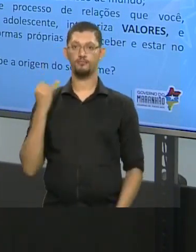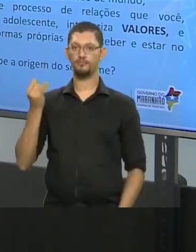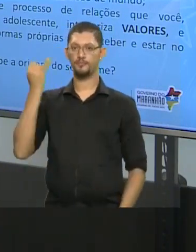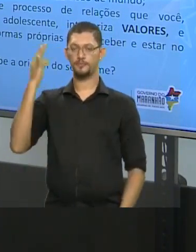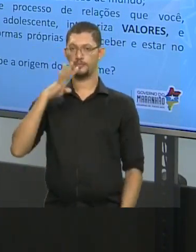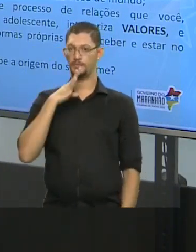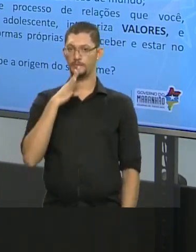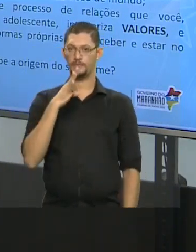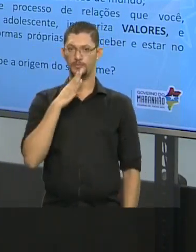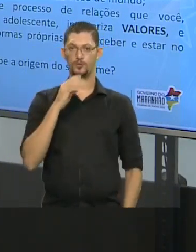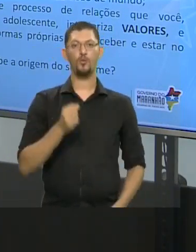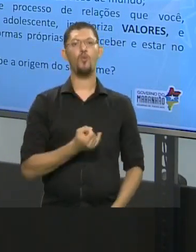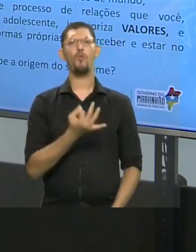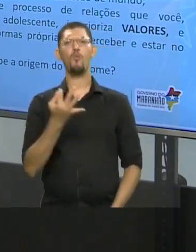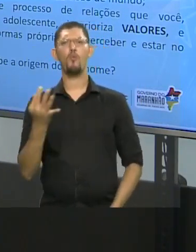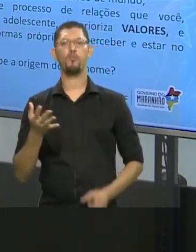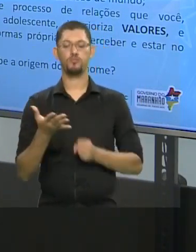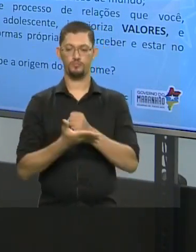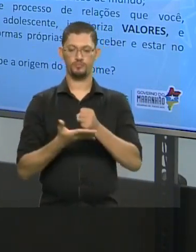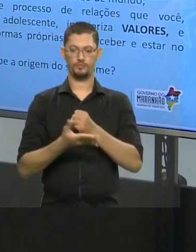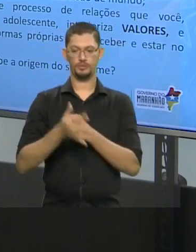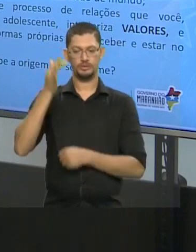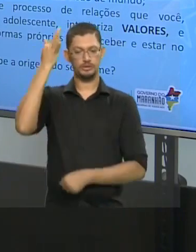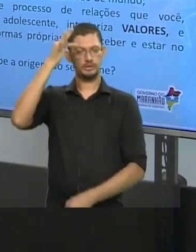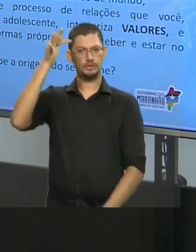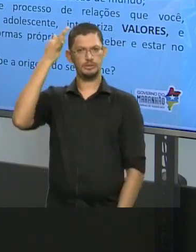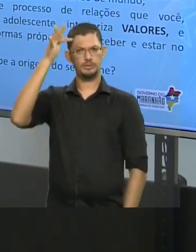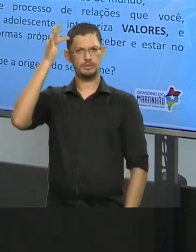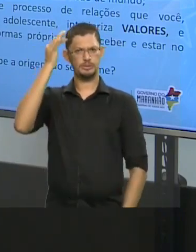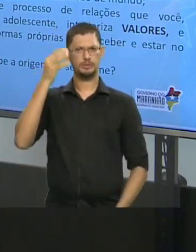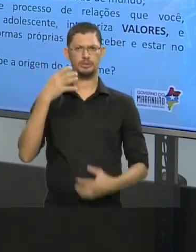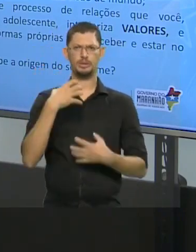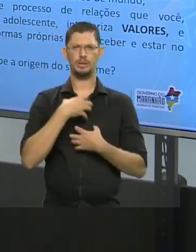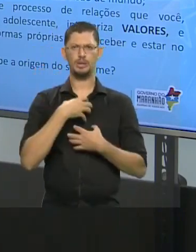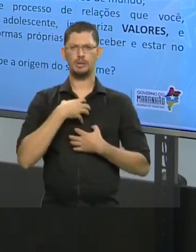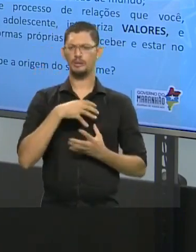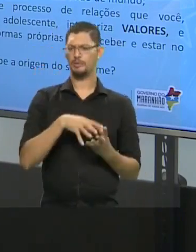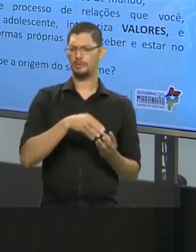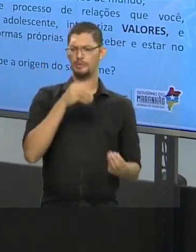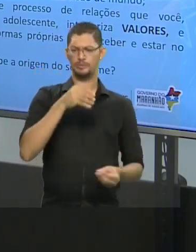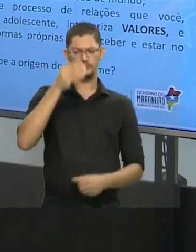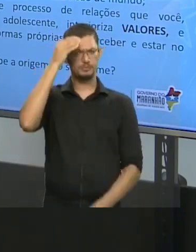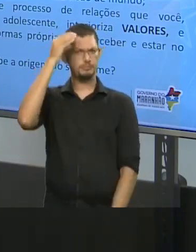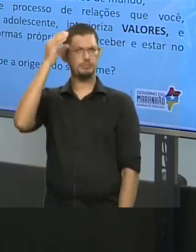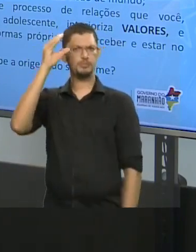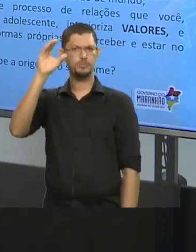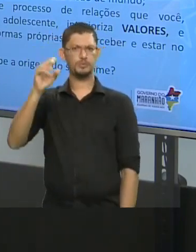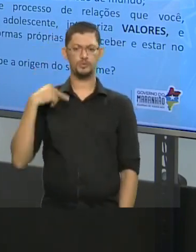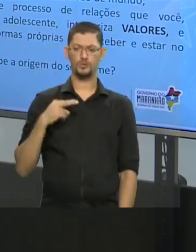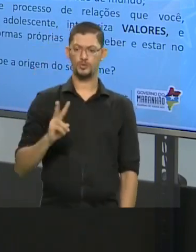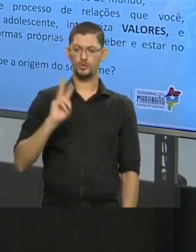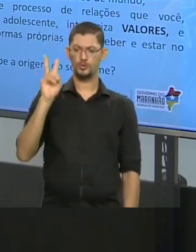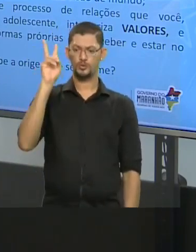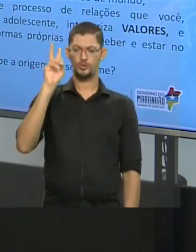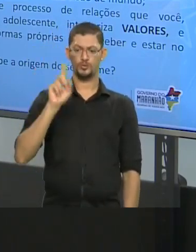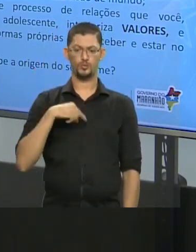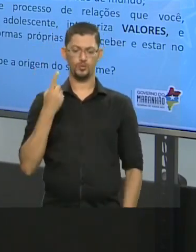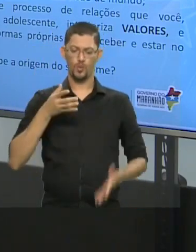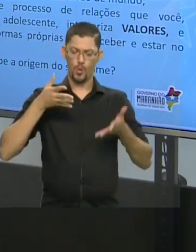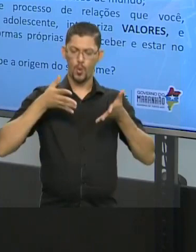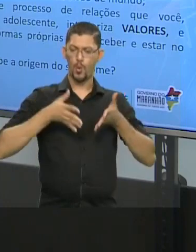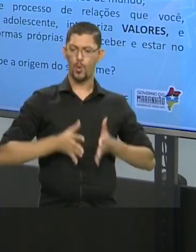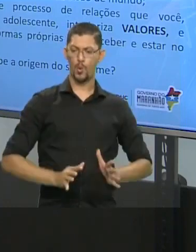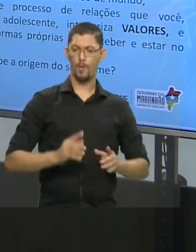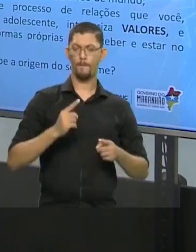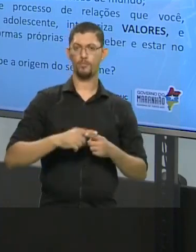conhecer quais são as bases filosóficas, espirituais, de cultura, de valores onde a gente nasceu,